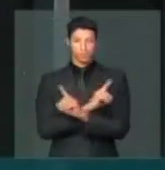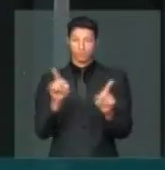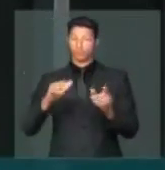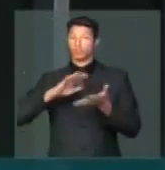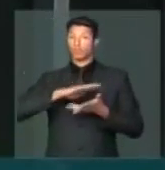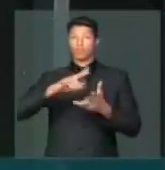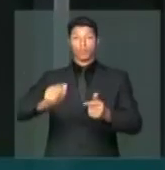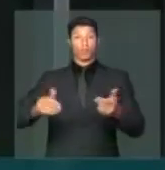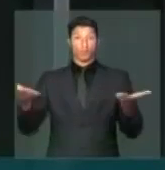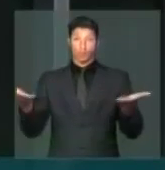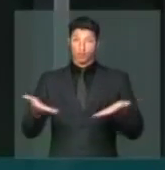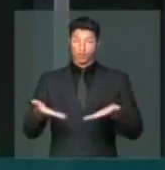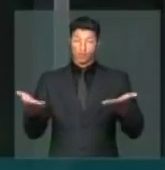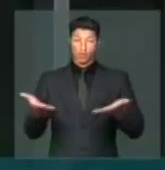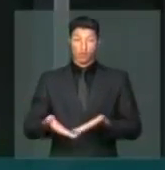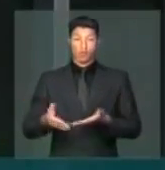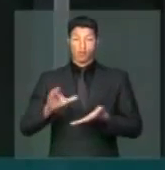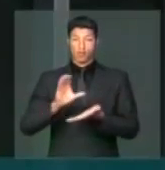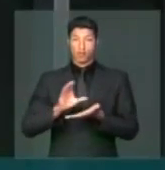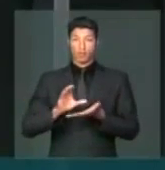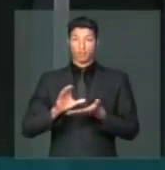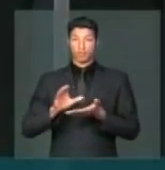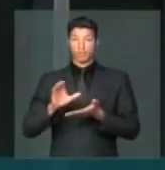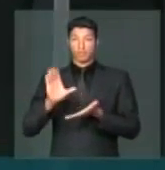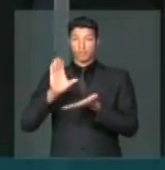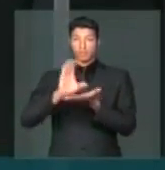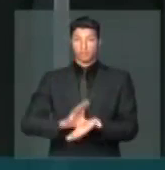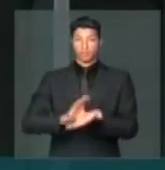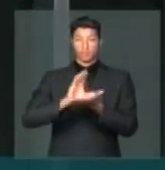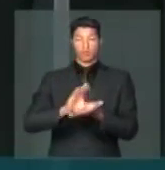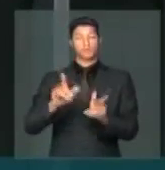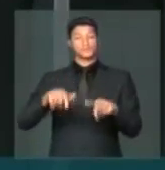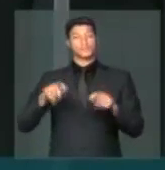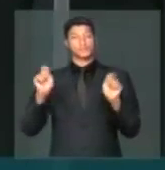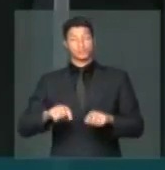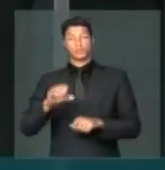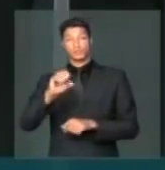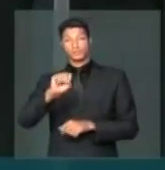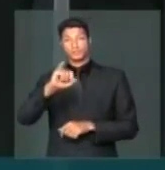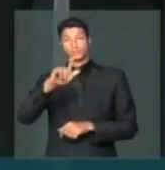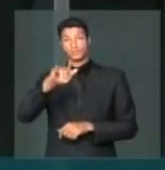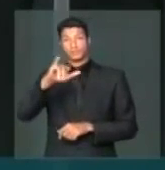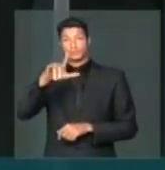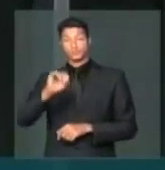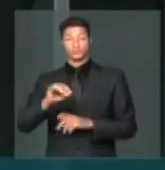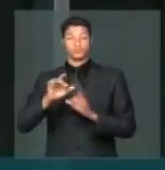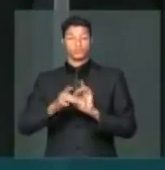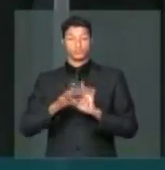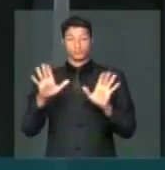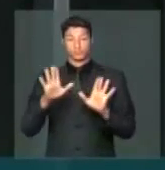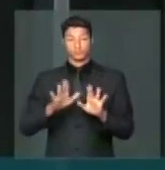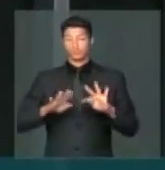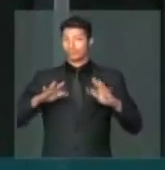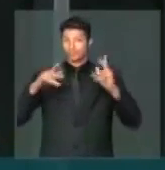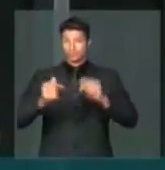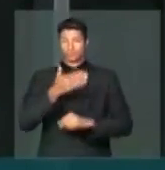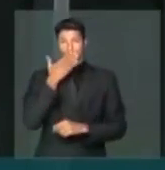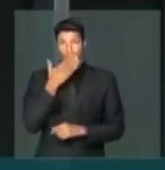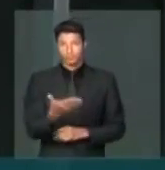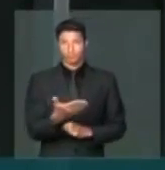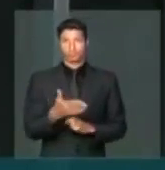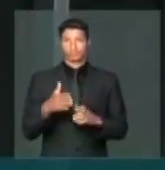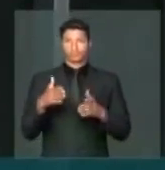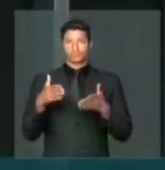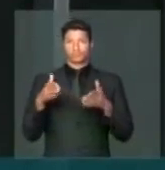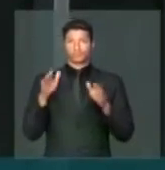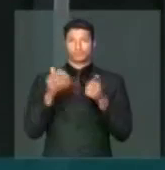no mundo de hoje, do capital financeirizado, esse sigilo permite toda sorte de